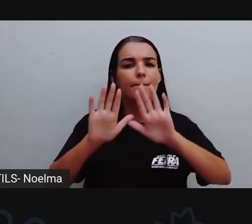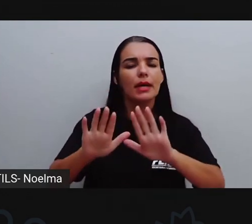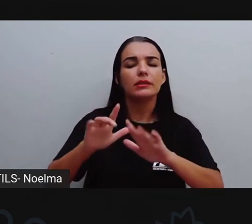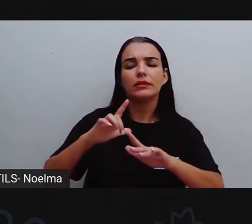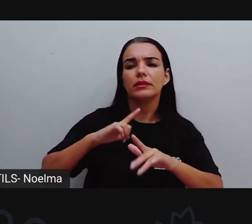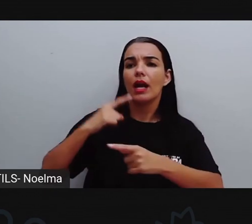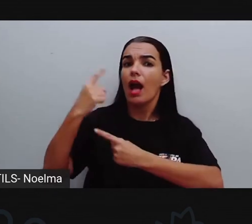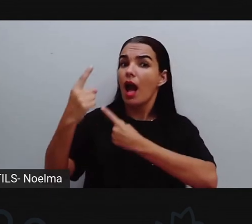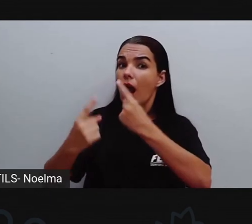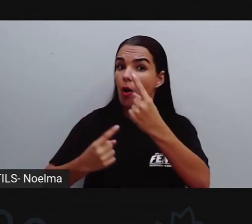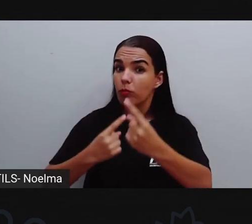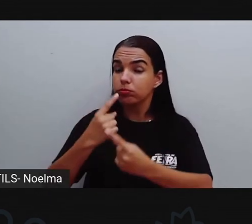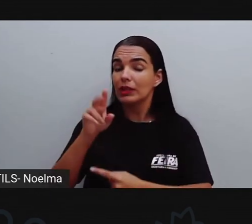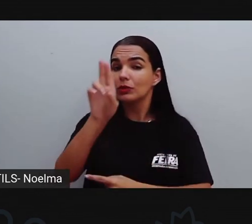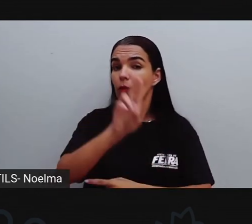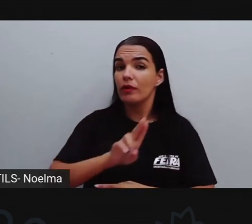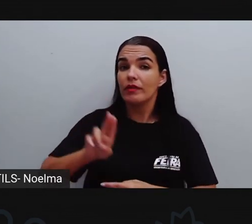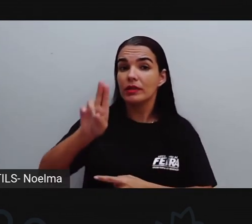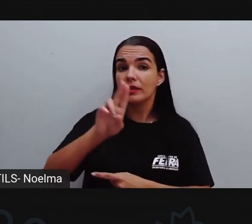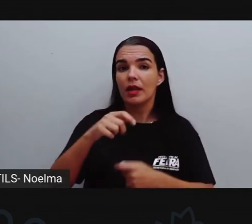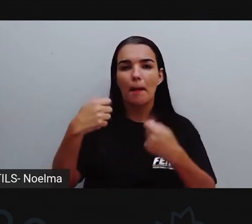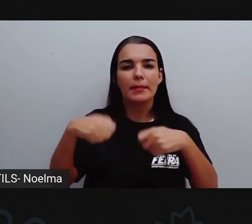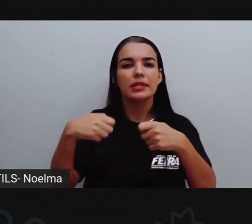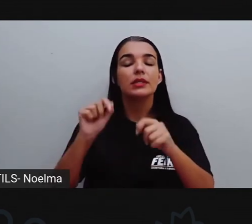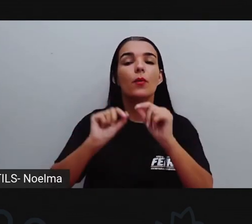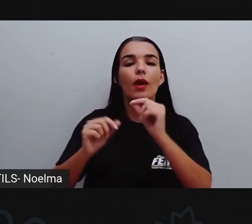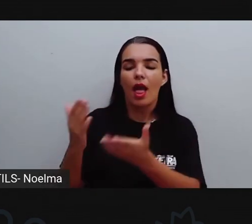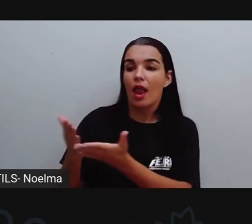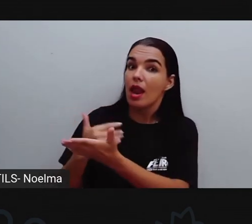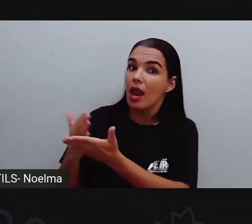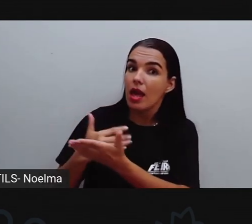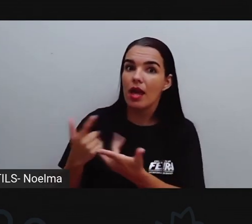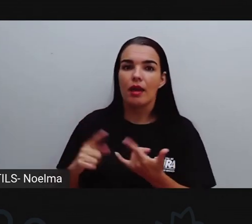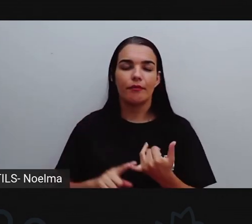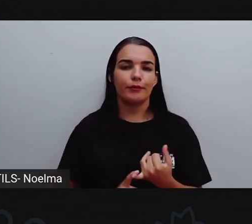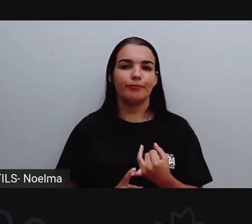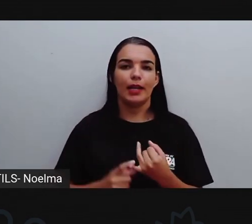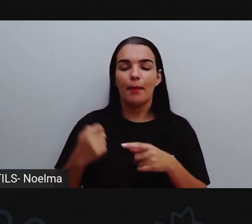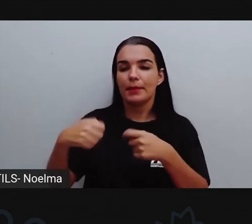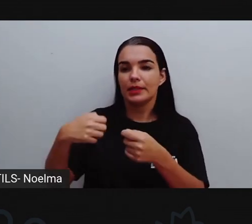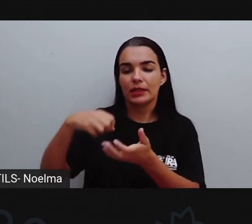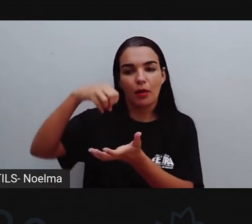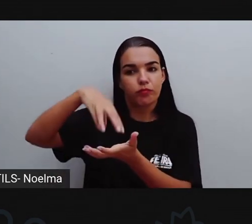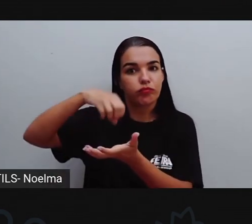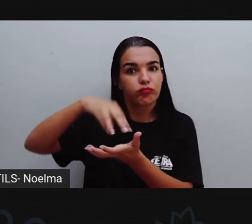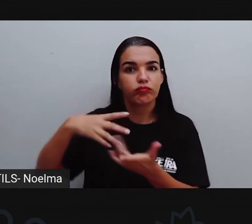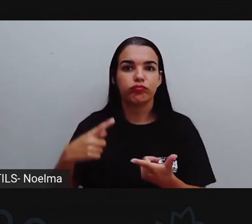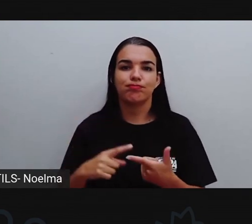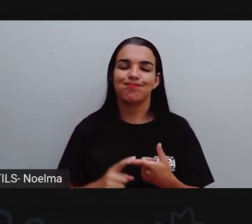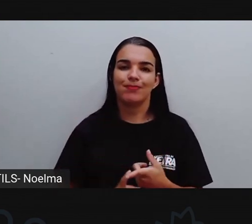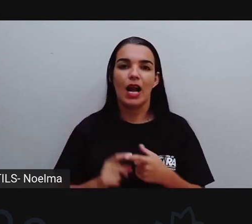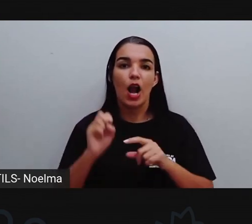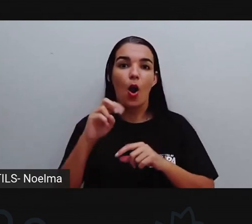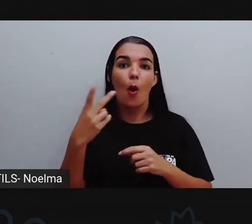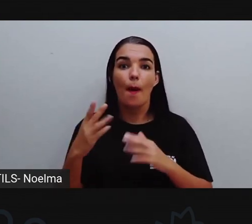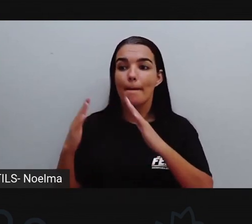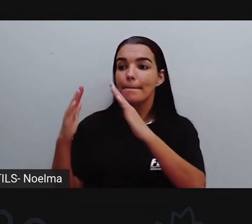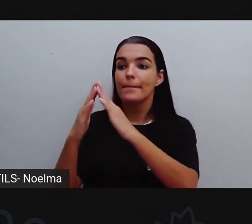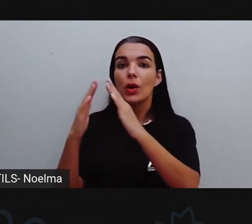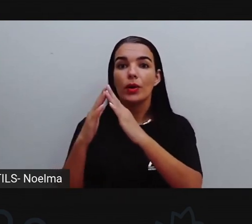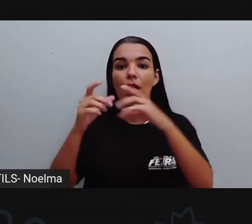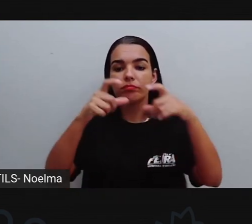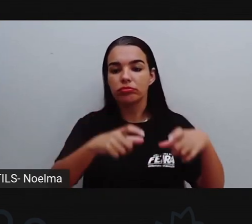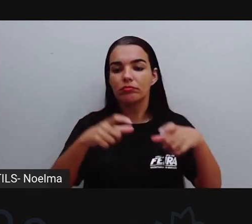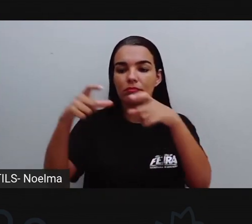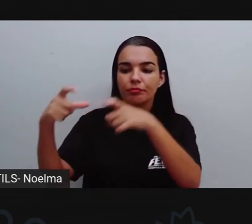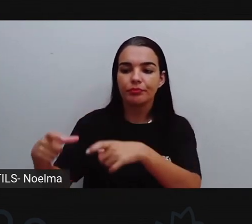em algumas não, em todas as universidades, a gente vai precisar de livros, né? A gente vai ter que comprar livros. Às vezes a gente vai morar em um local que